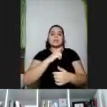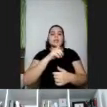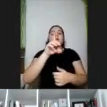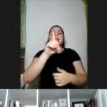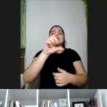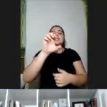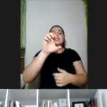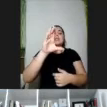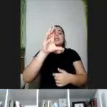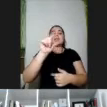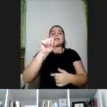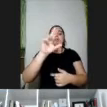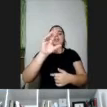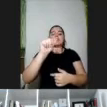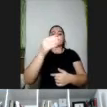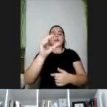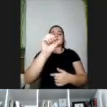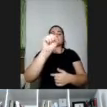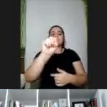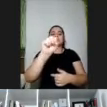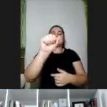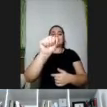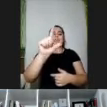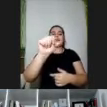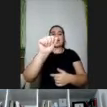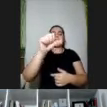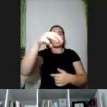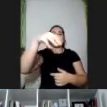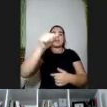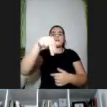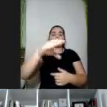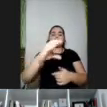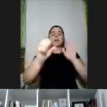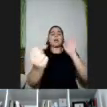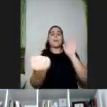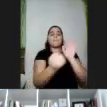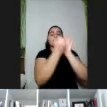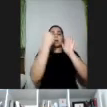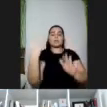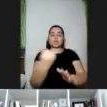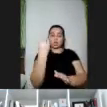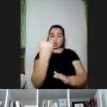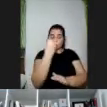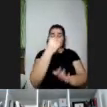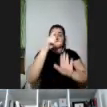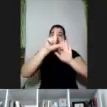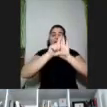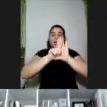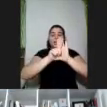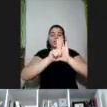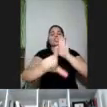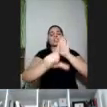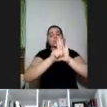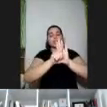que é um passo importante, um arco importante na legislação relacionada à educação